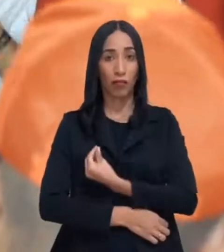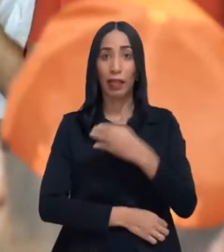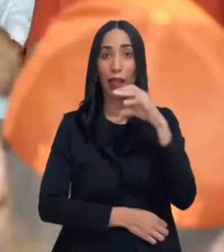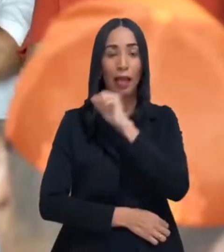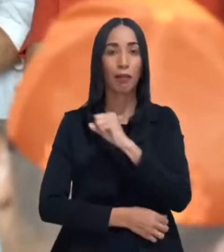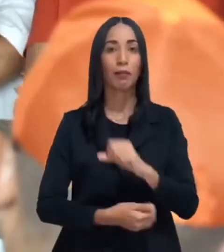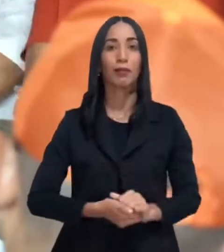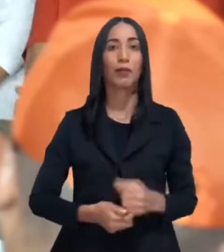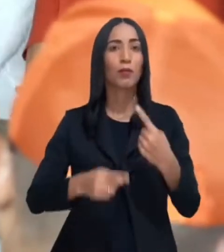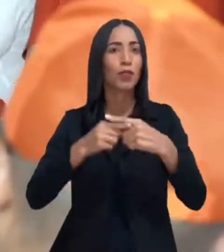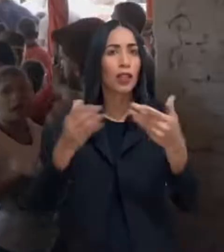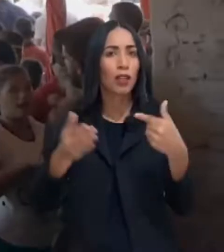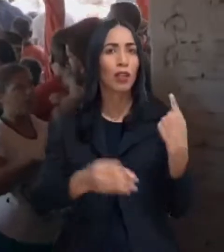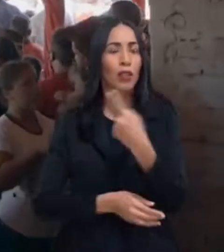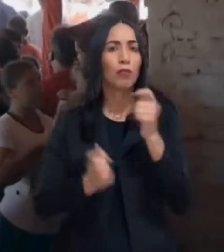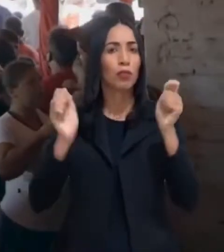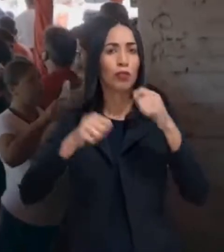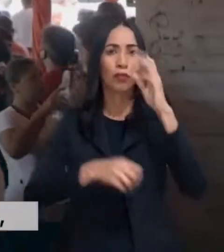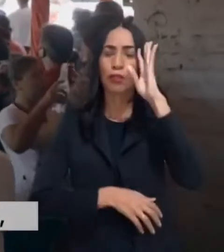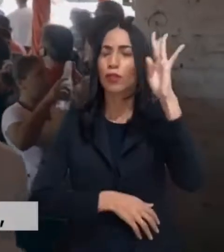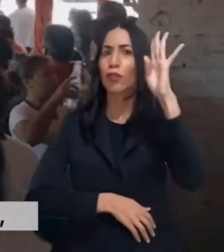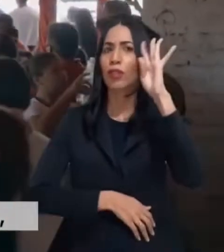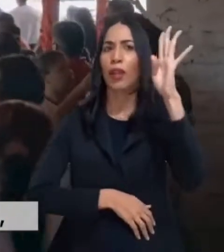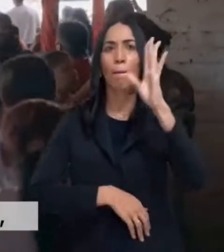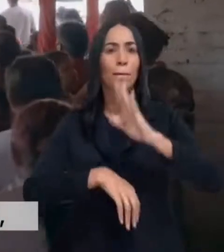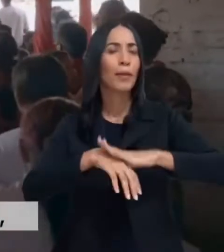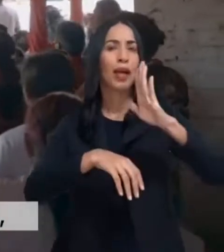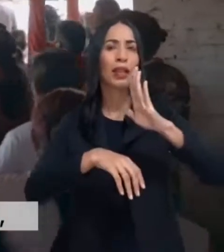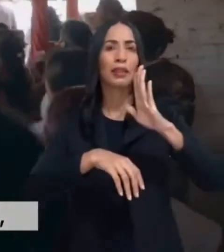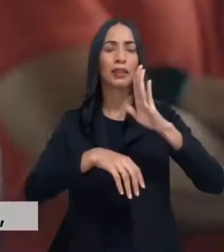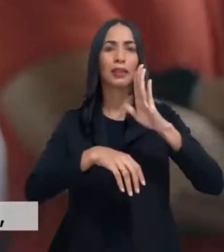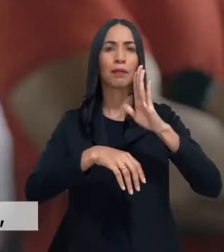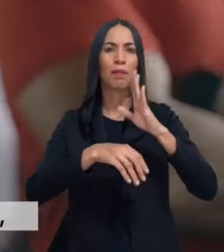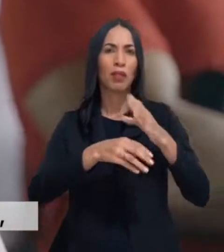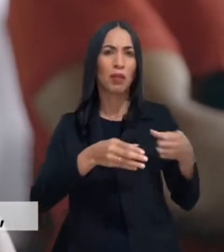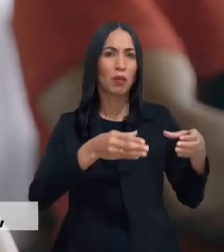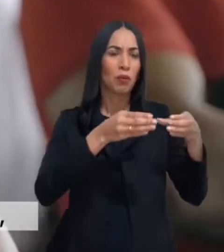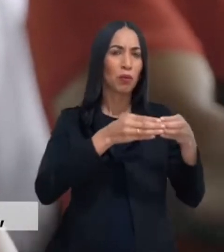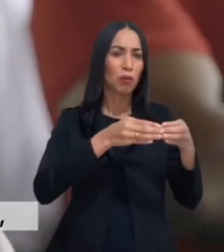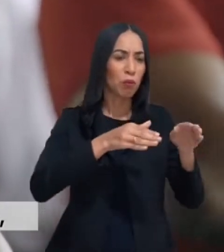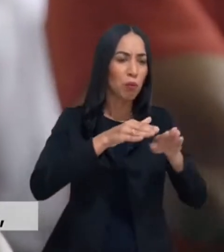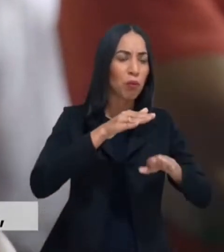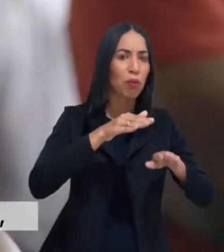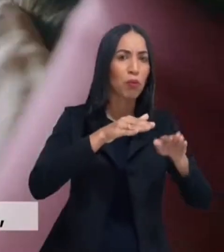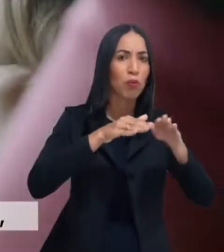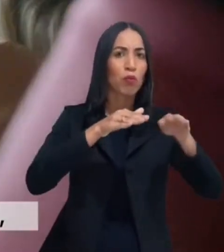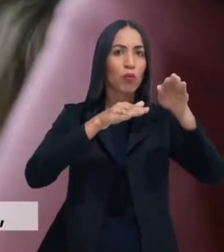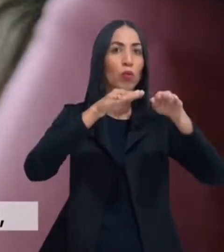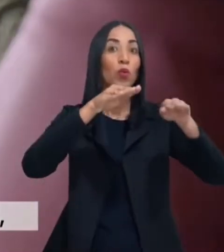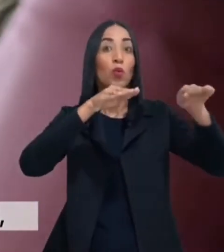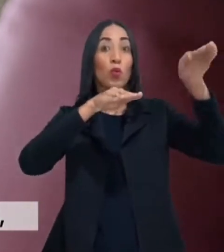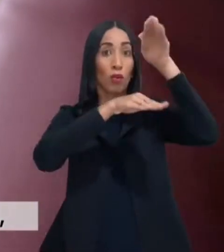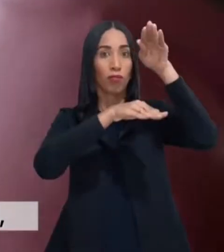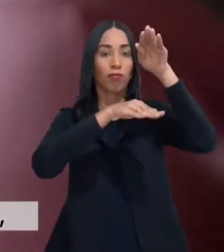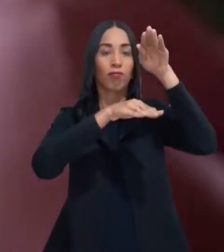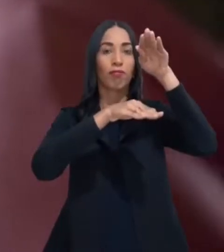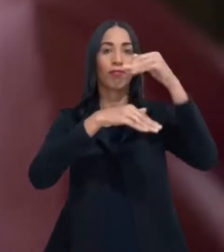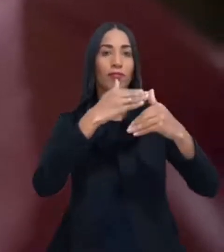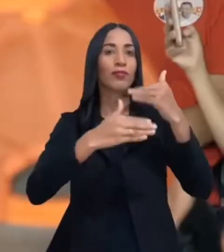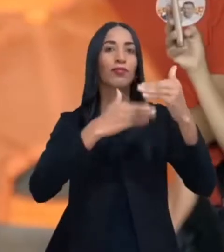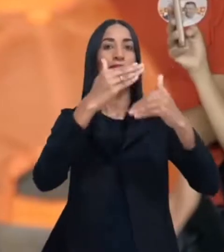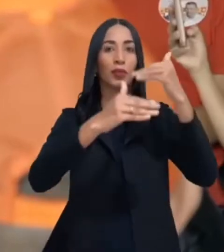Porque agora a gente pode sonhar mais alto, tirar realmente lá da série D, já colocar ali na série B,